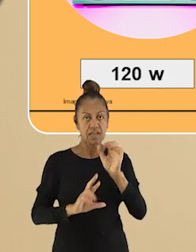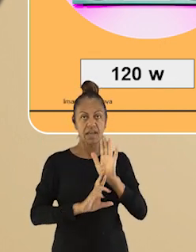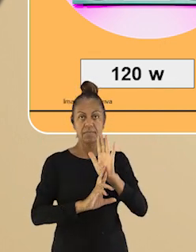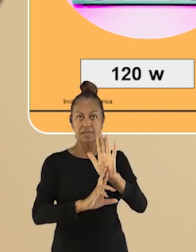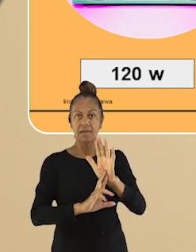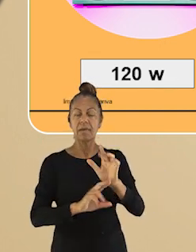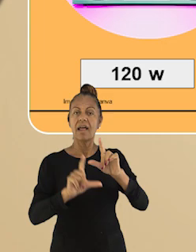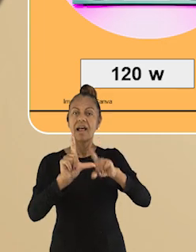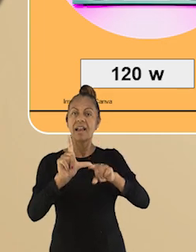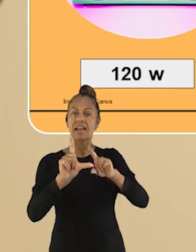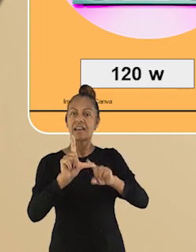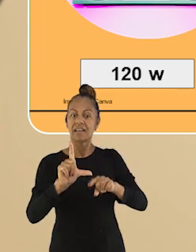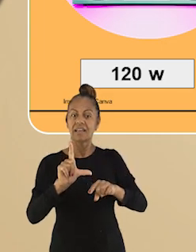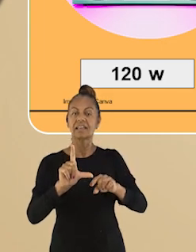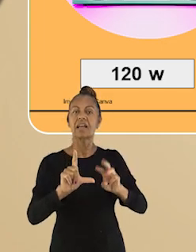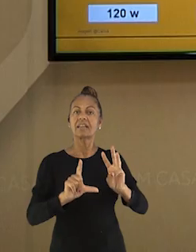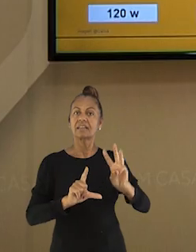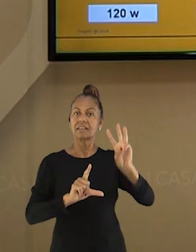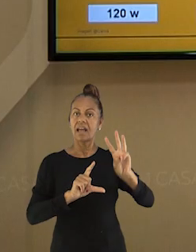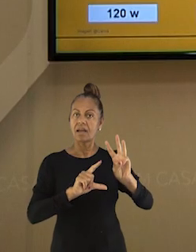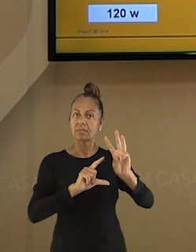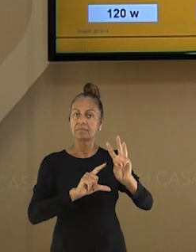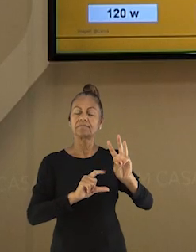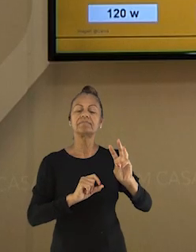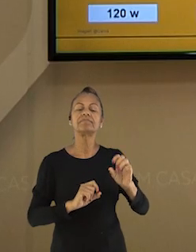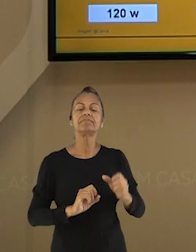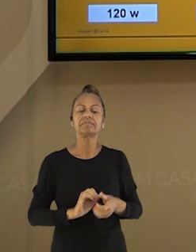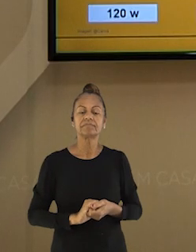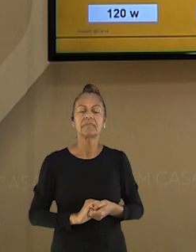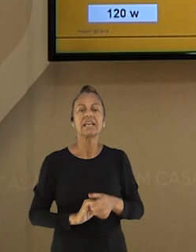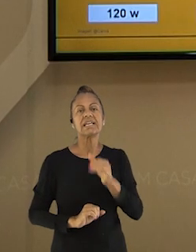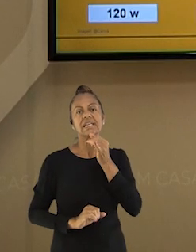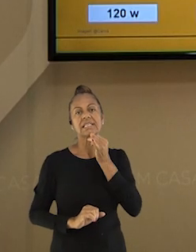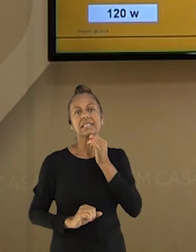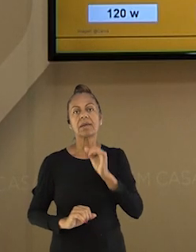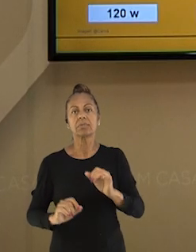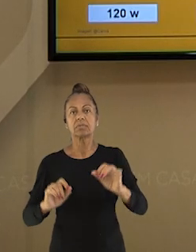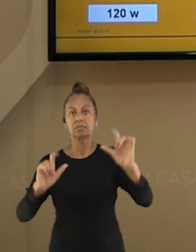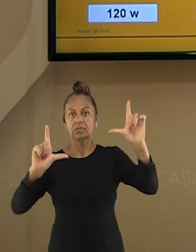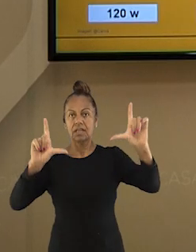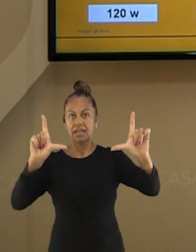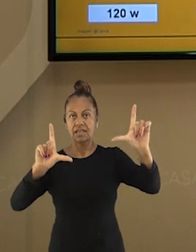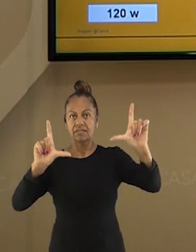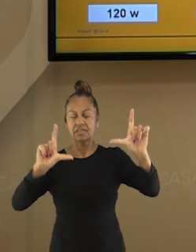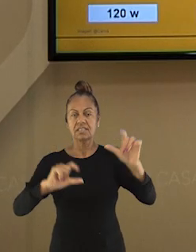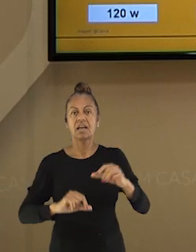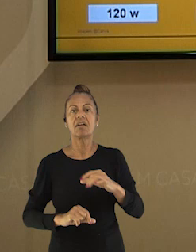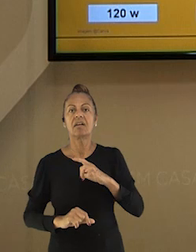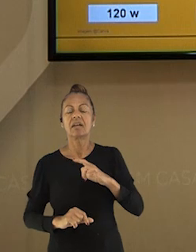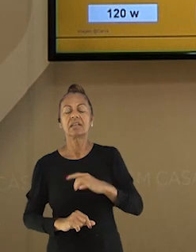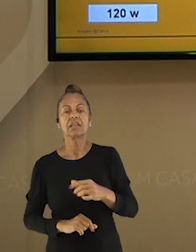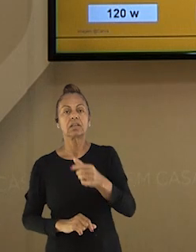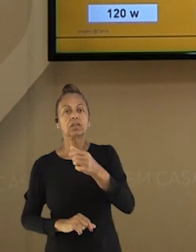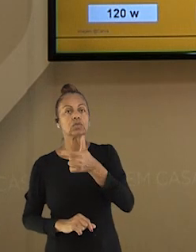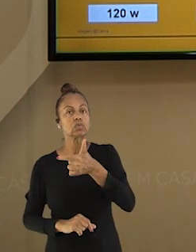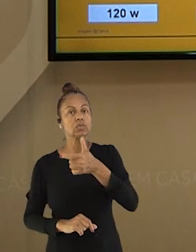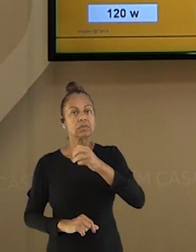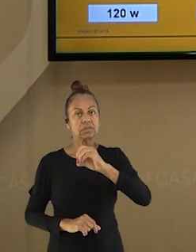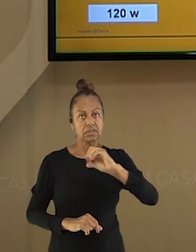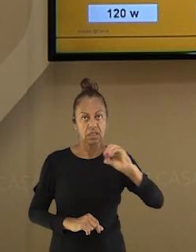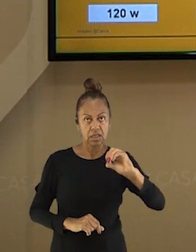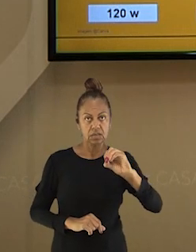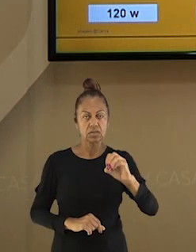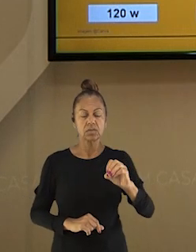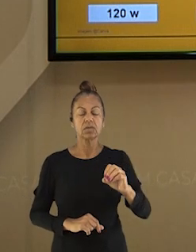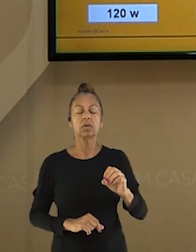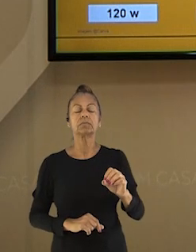representada pela letra W, que quer dizer watts. Por exemplo, o televisor, ele consome